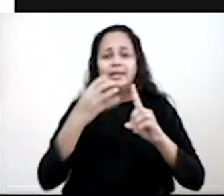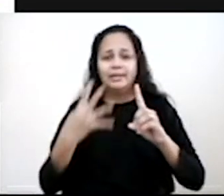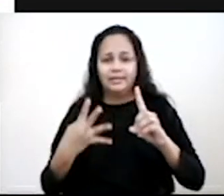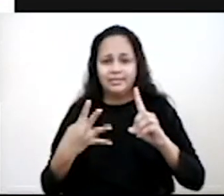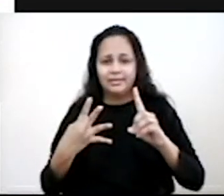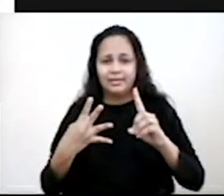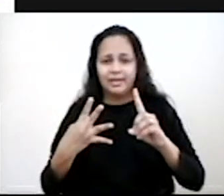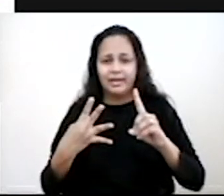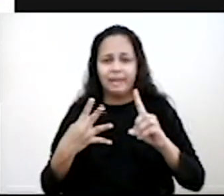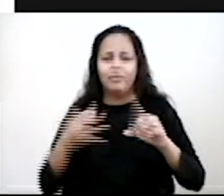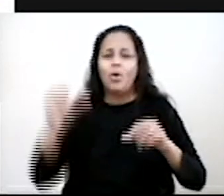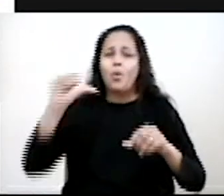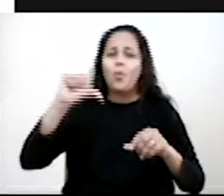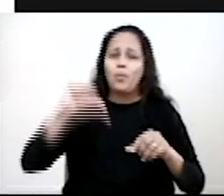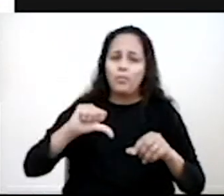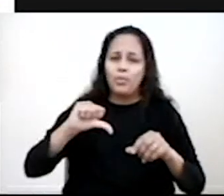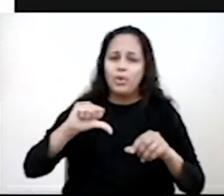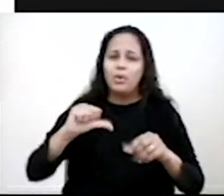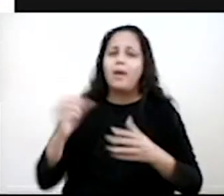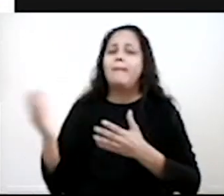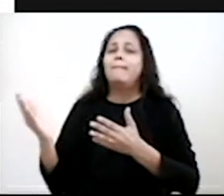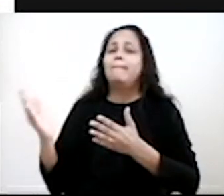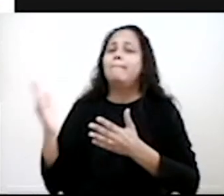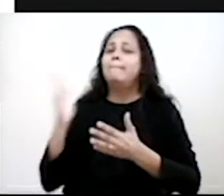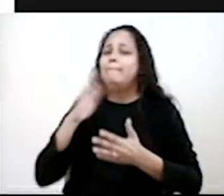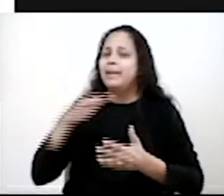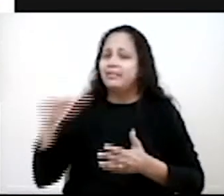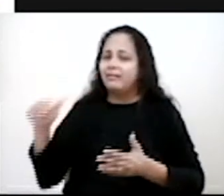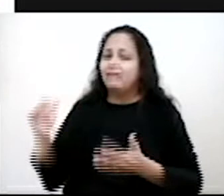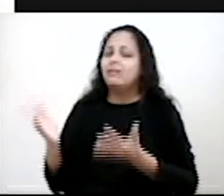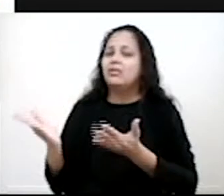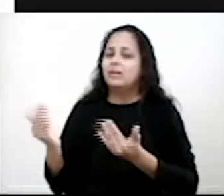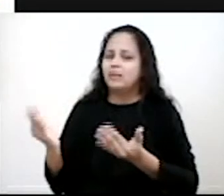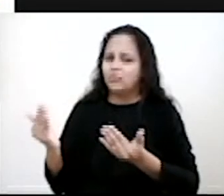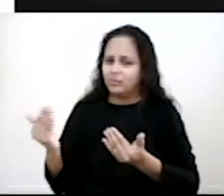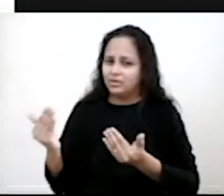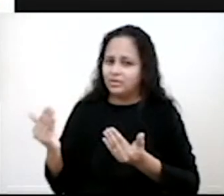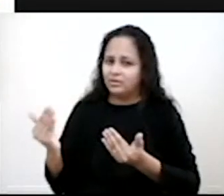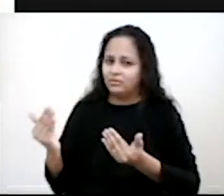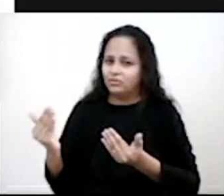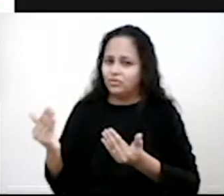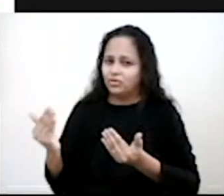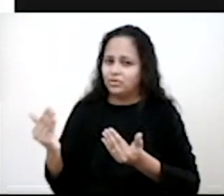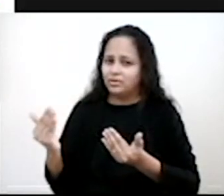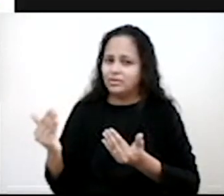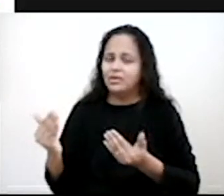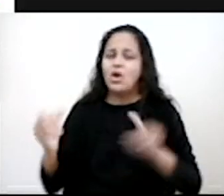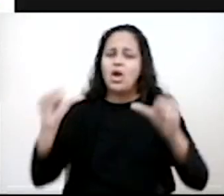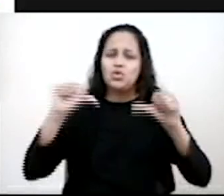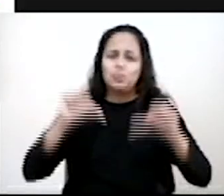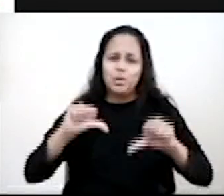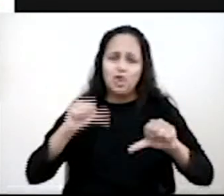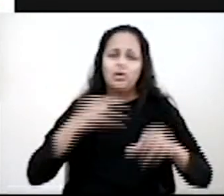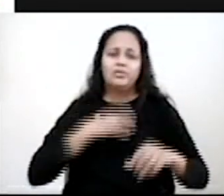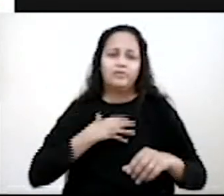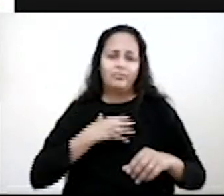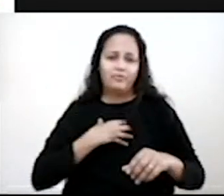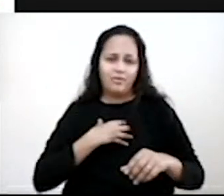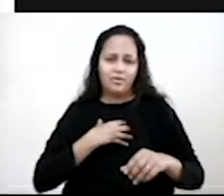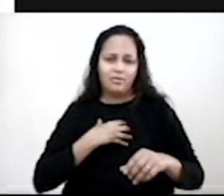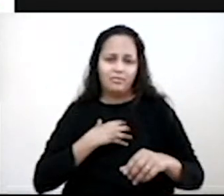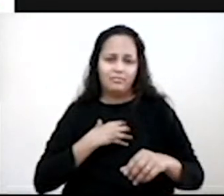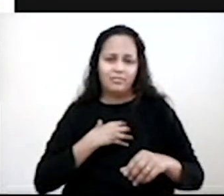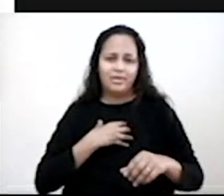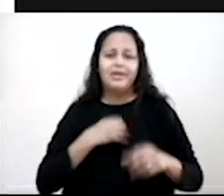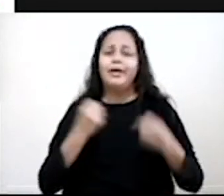para as crianças e adolescentes. Então, foi elaborada uma lista que tem as 90 piores formas e são essas que deveriam ser erradicadas até